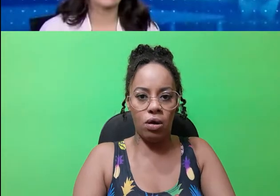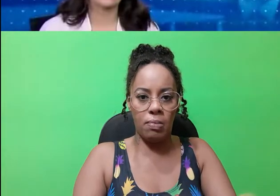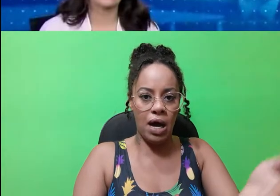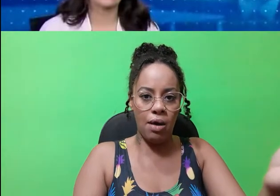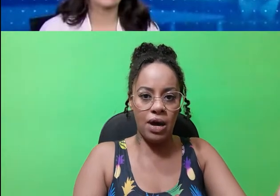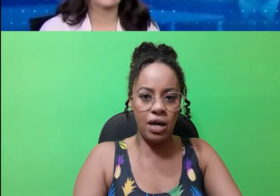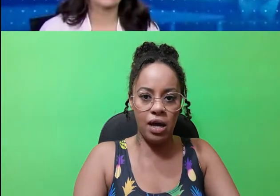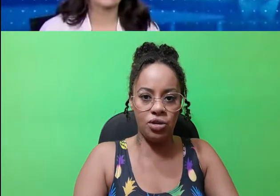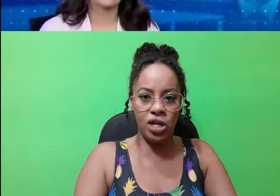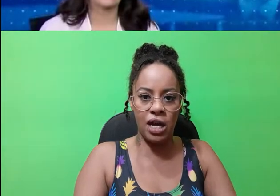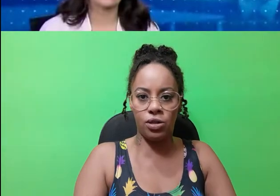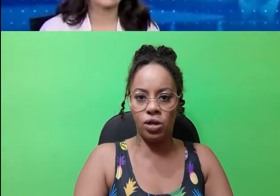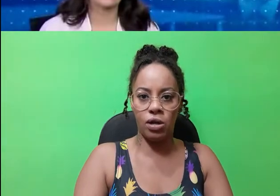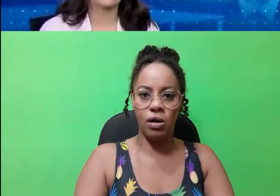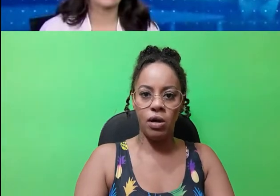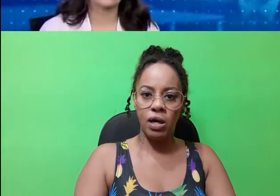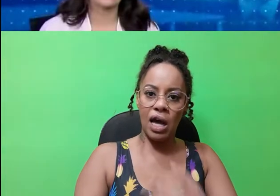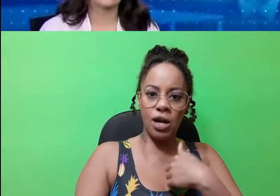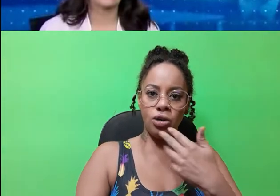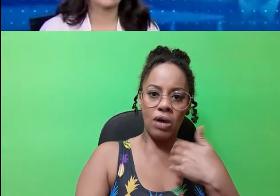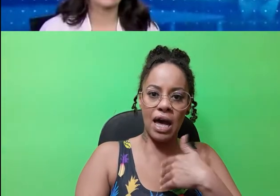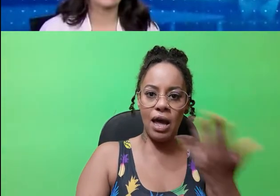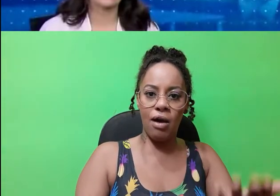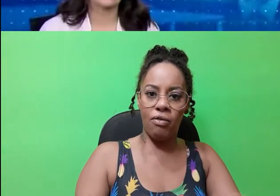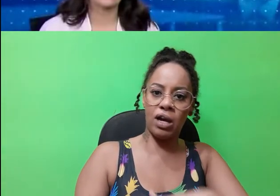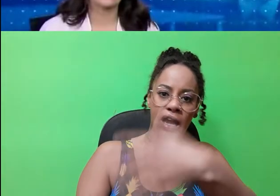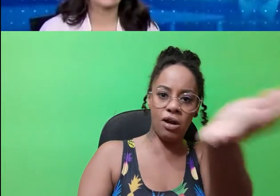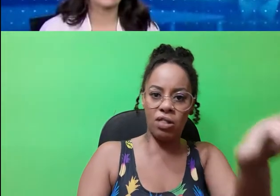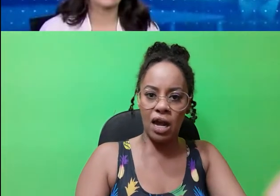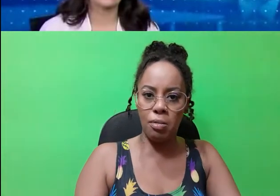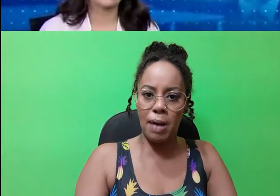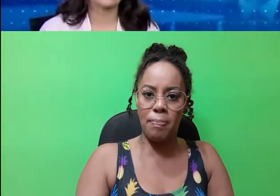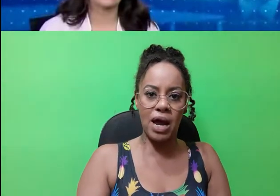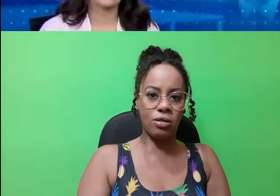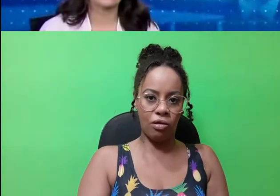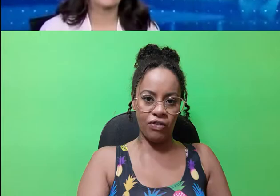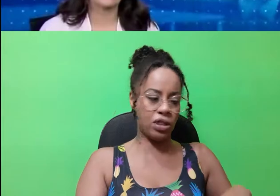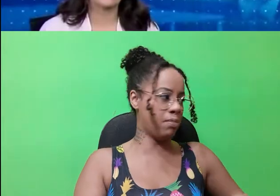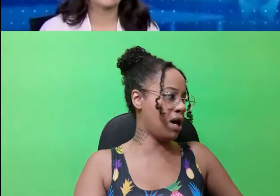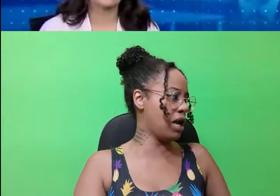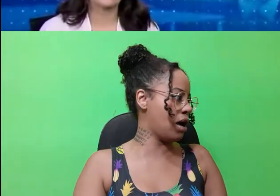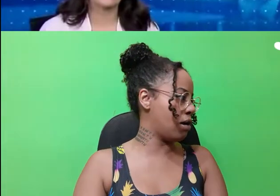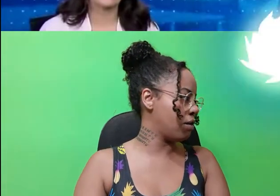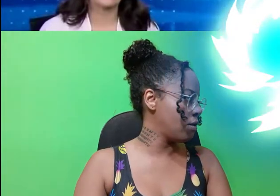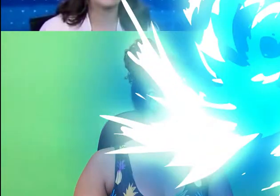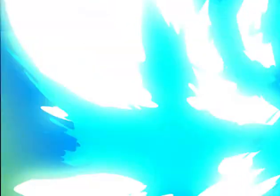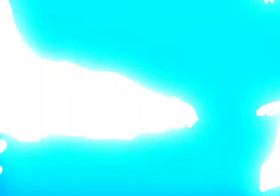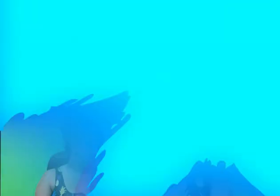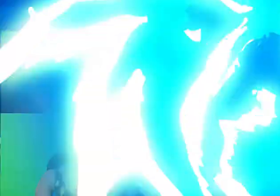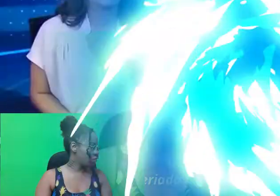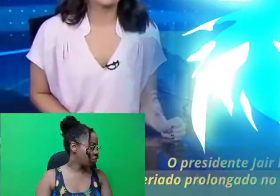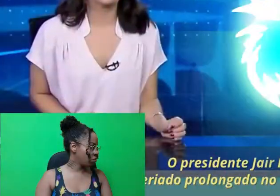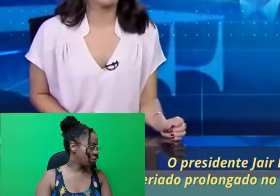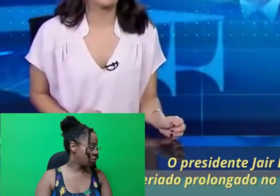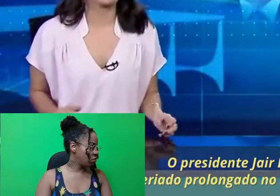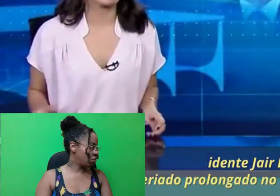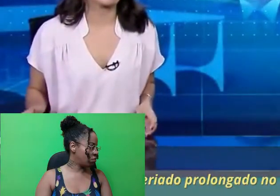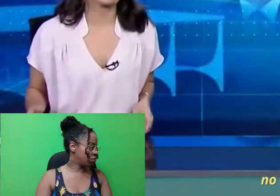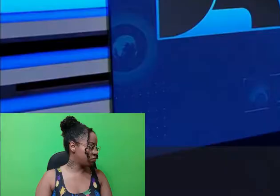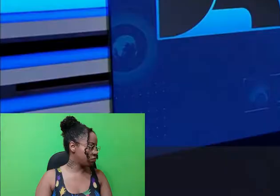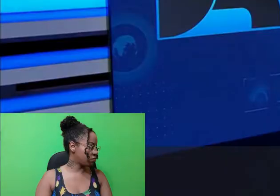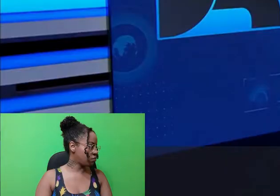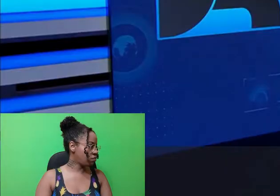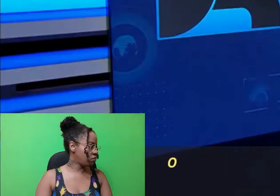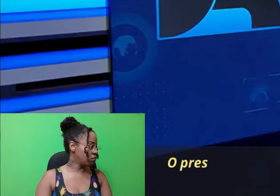tá fazendo normal aí, gente. Querem julgar eu? Quem que não tá indo pra praia todo fim de semana? Já, litoral